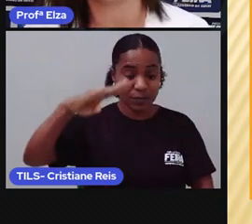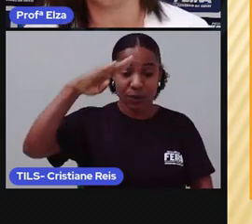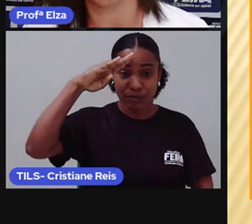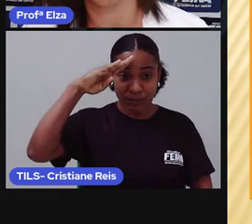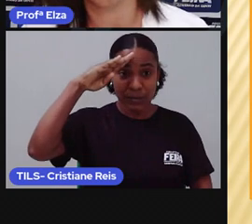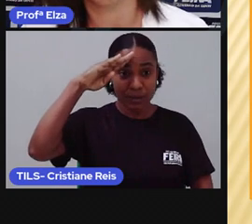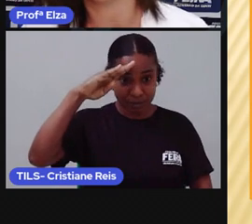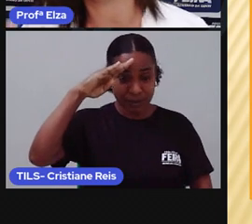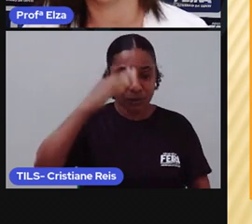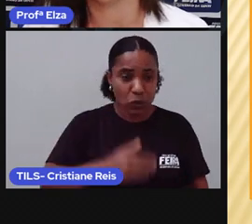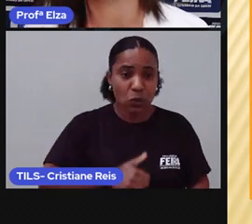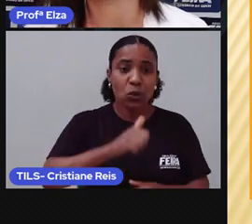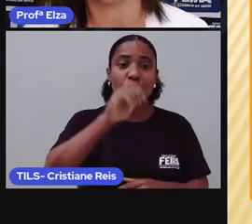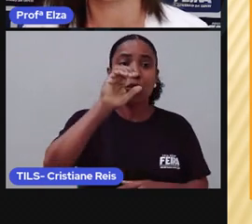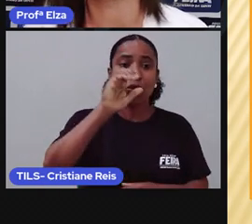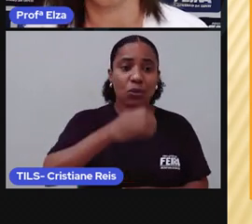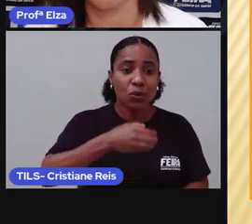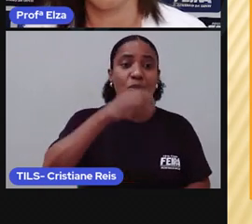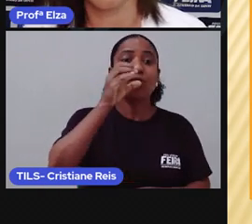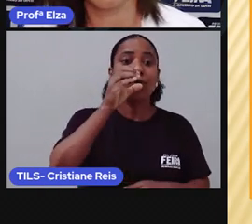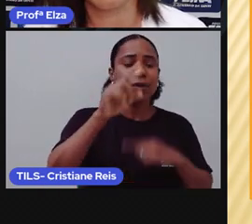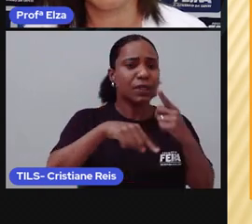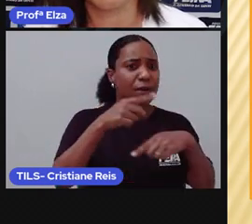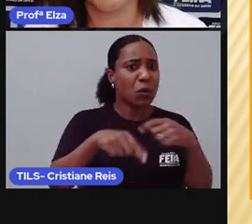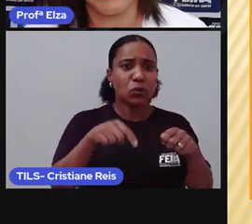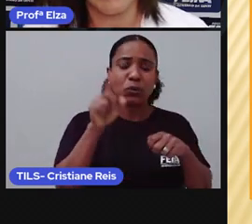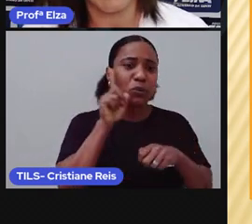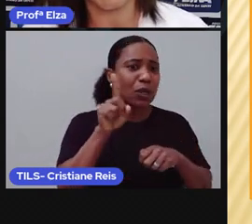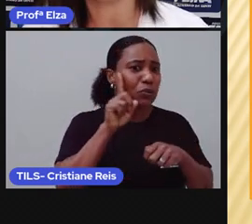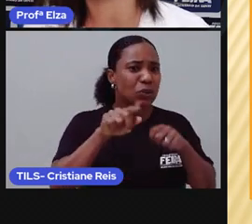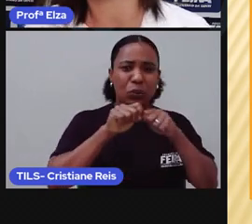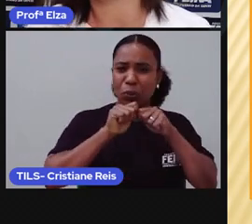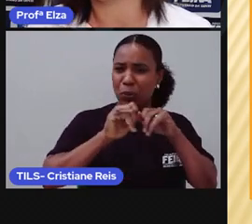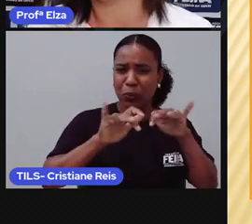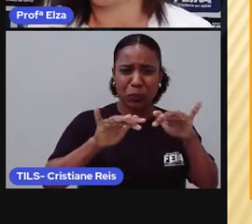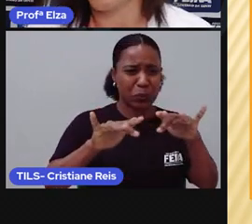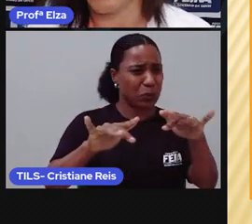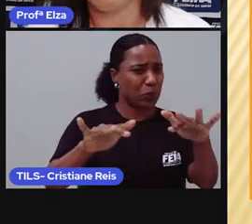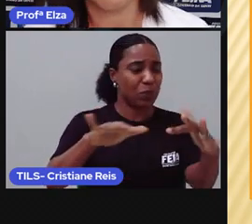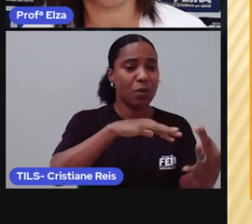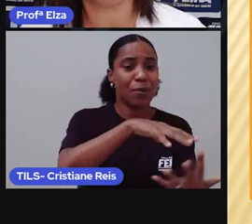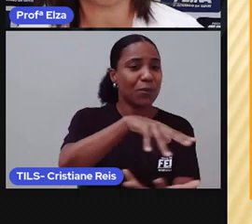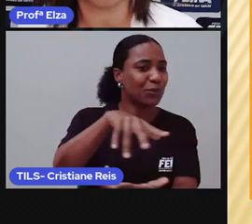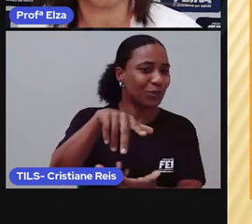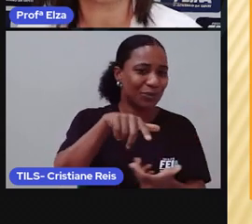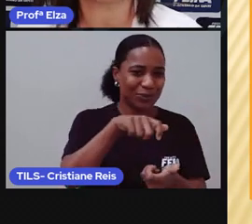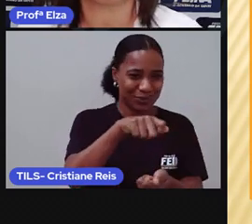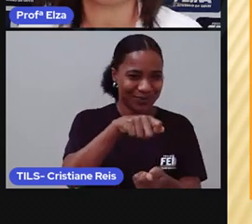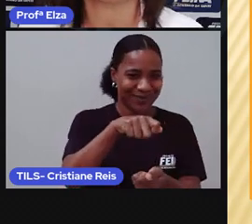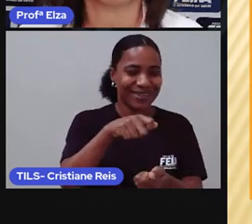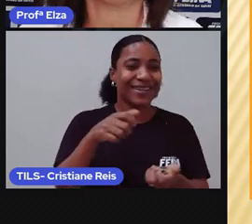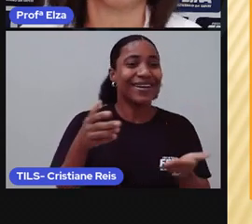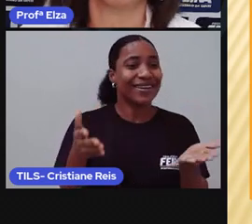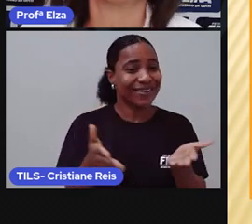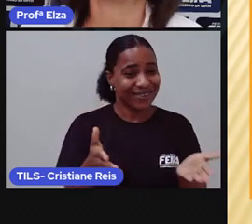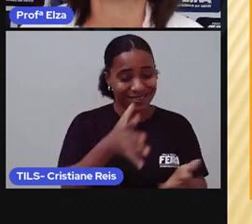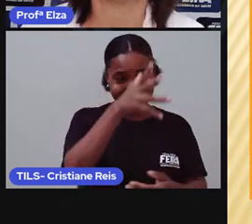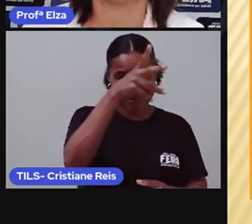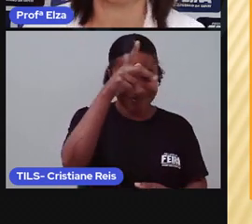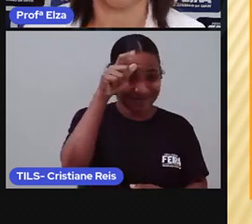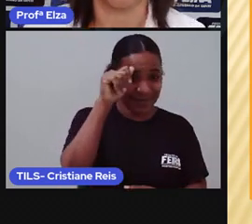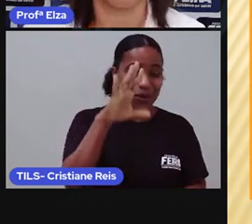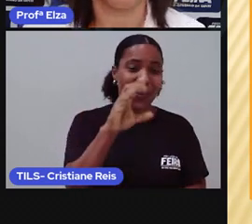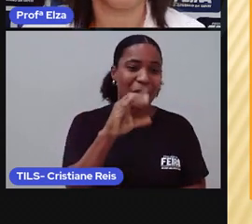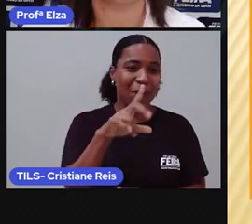espalhou para fora dos Estados Unidos. A Coca-Cola, agora, é uma parte permanente da